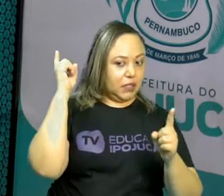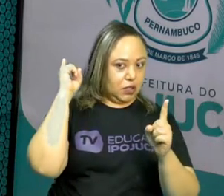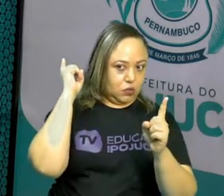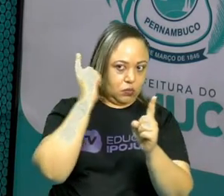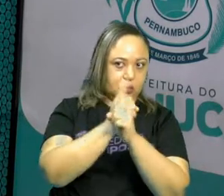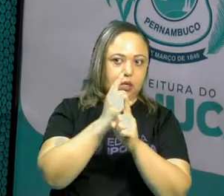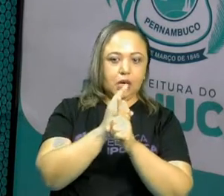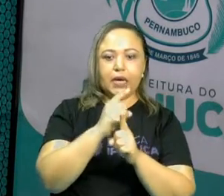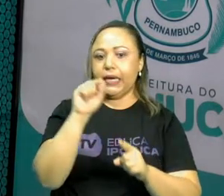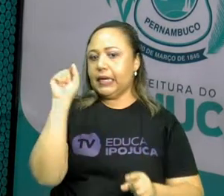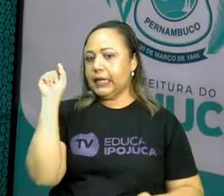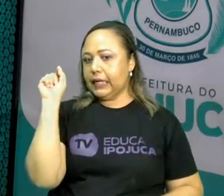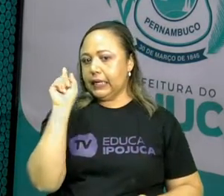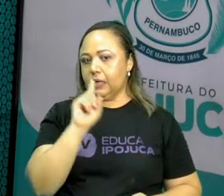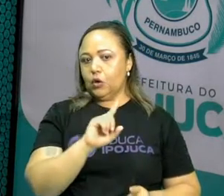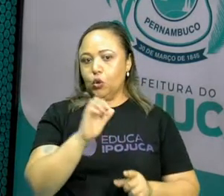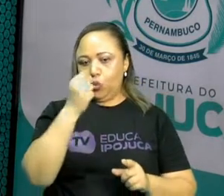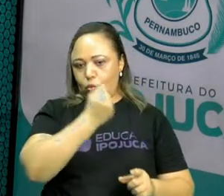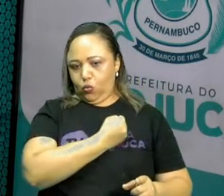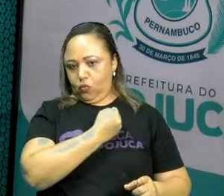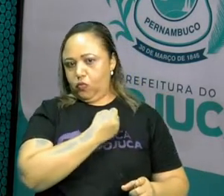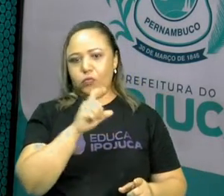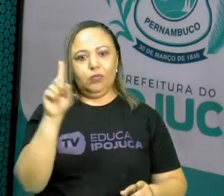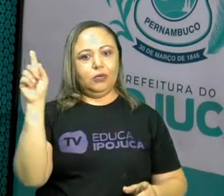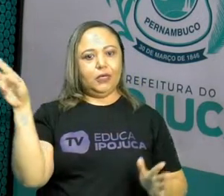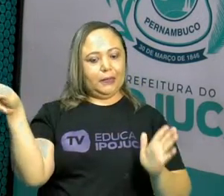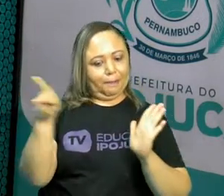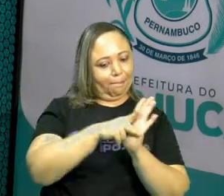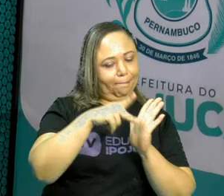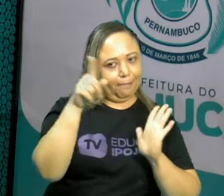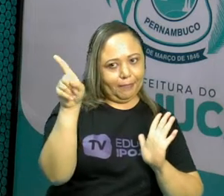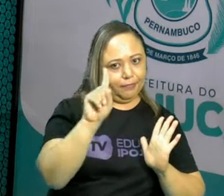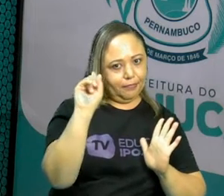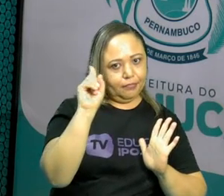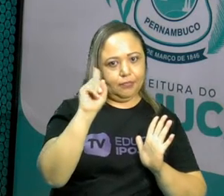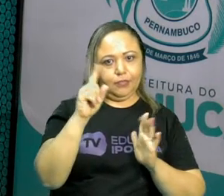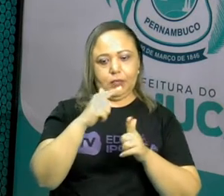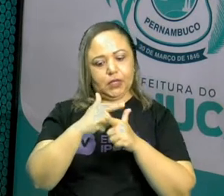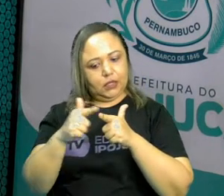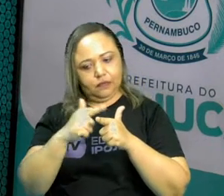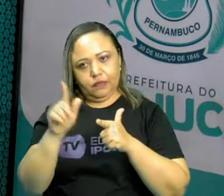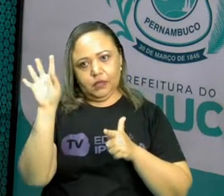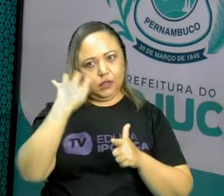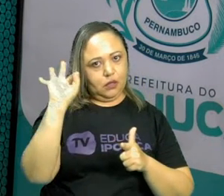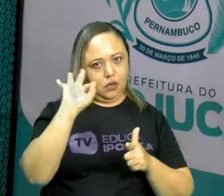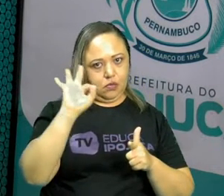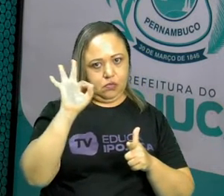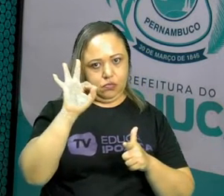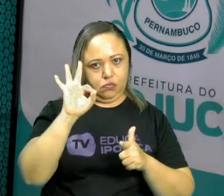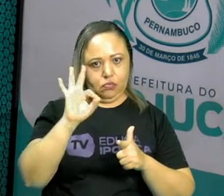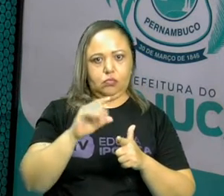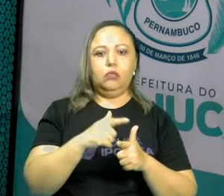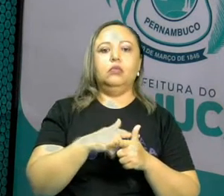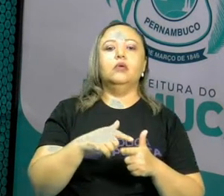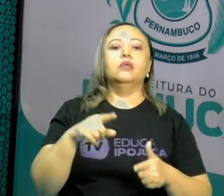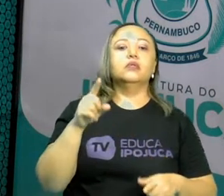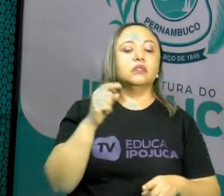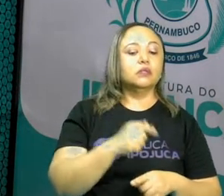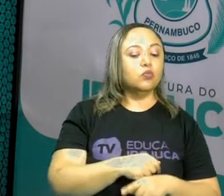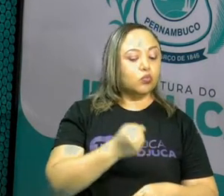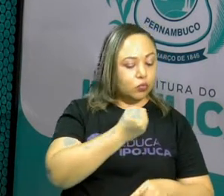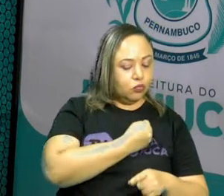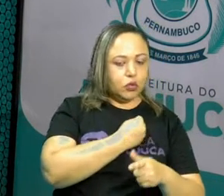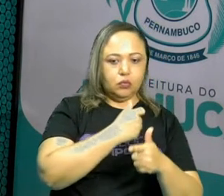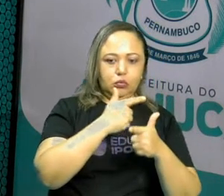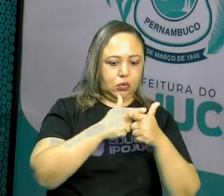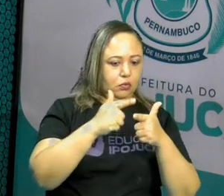de cada um dos números centrais. E aí? É para apontar quais são os números que não dividem o valor principal.